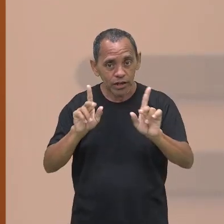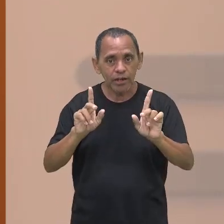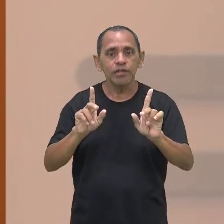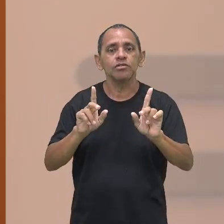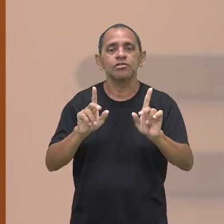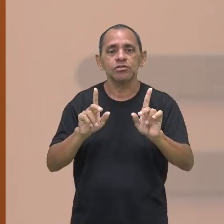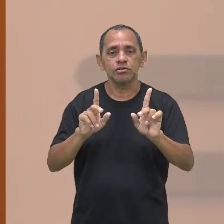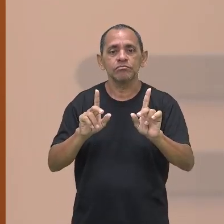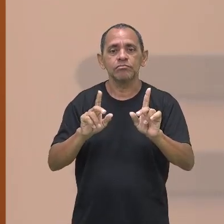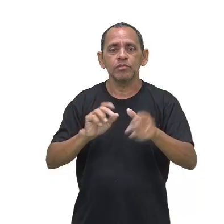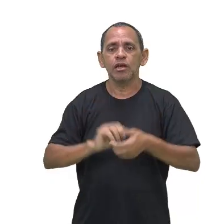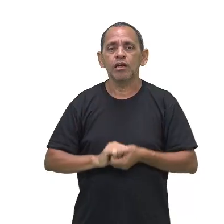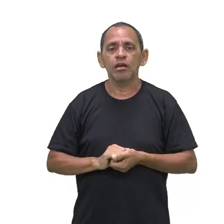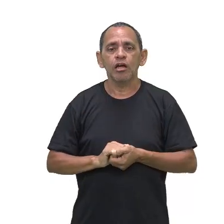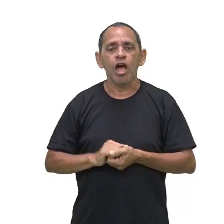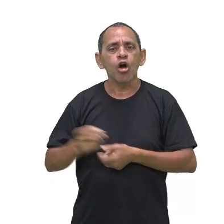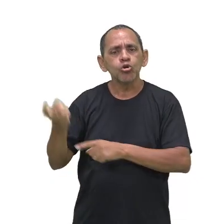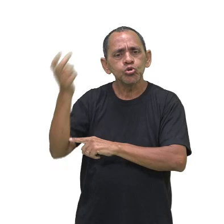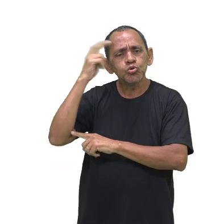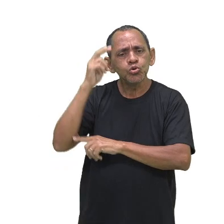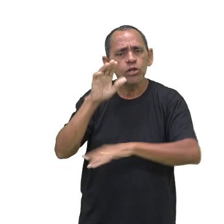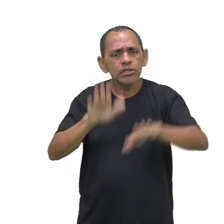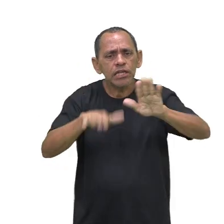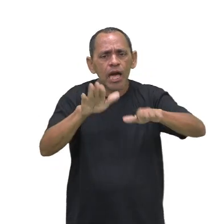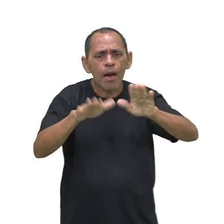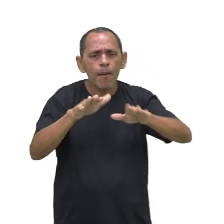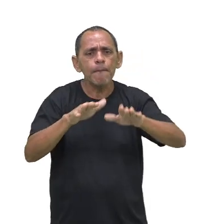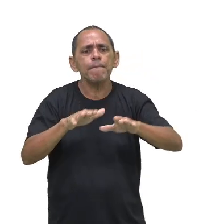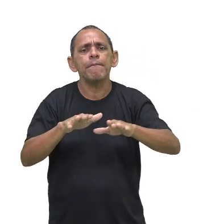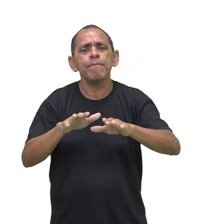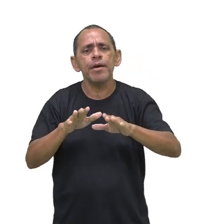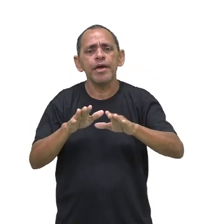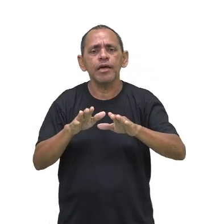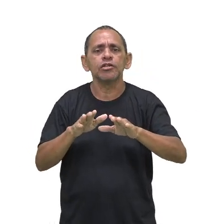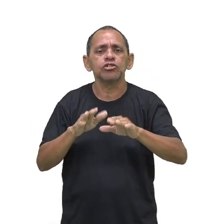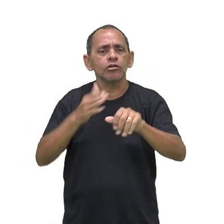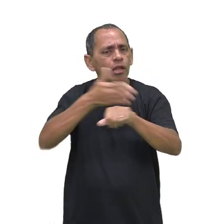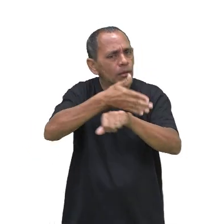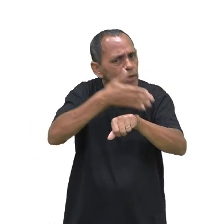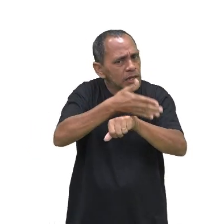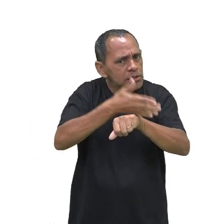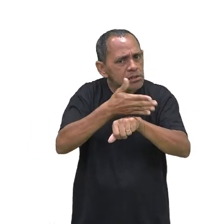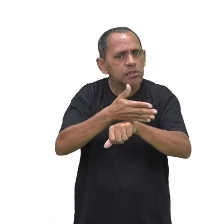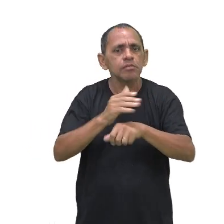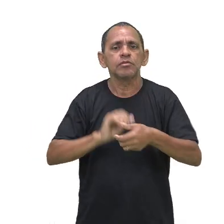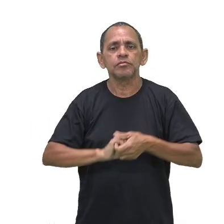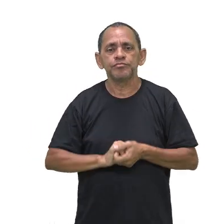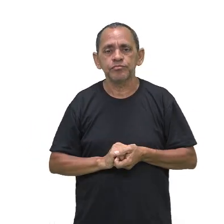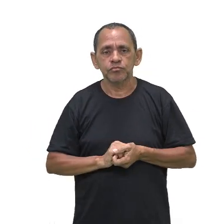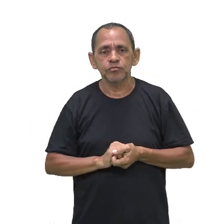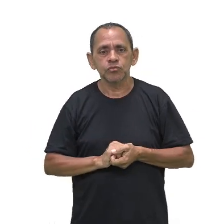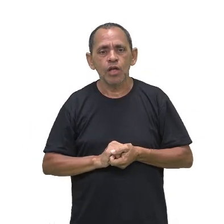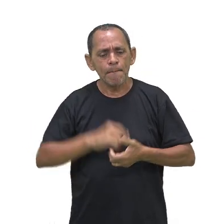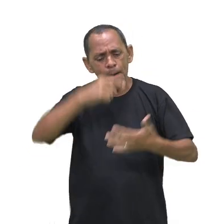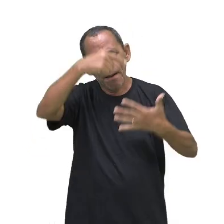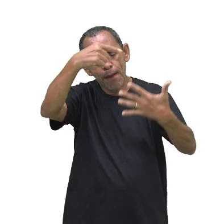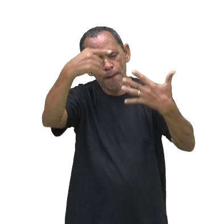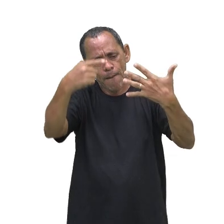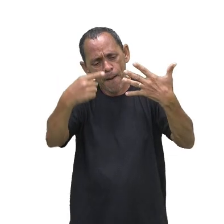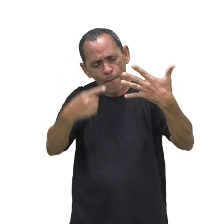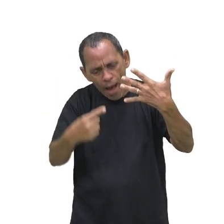ela pertence. E também a questão política. E se nós formos falar dos itens de